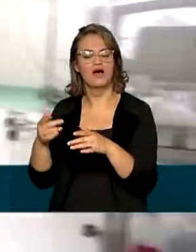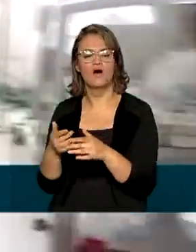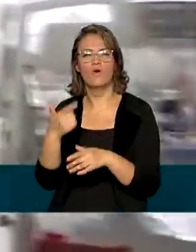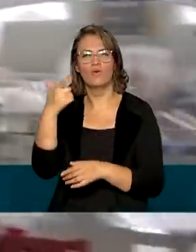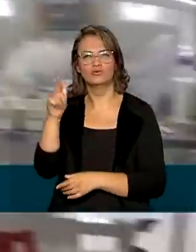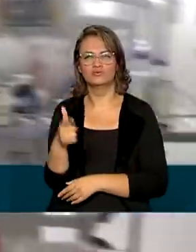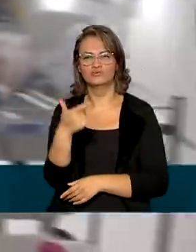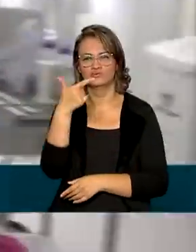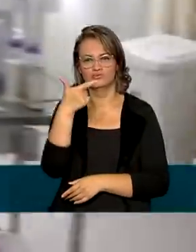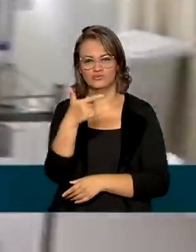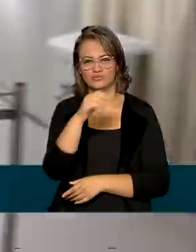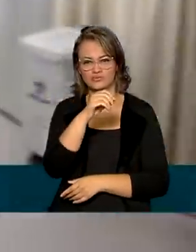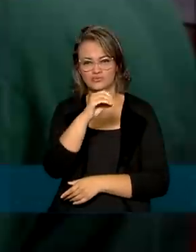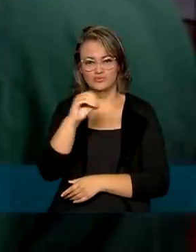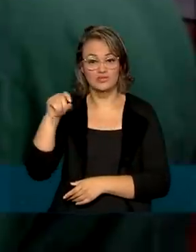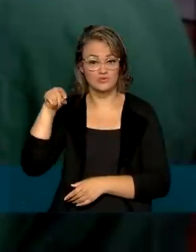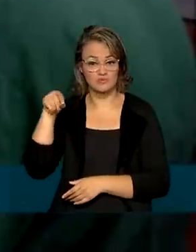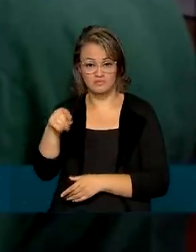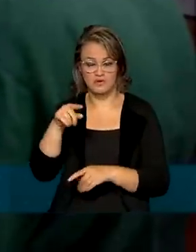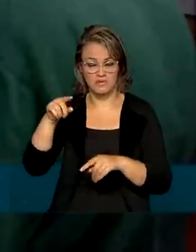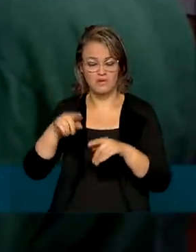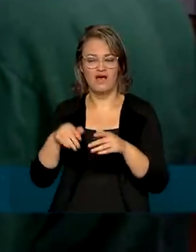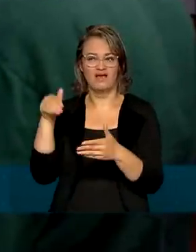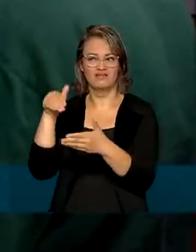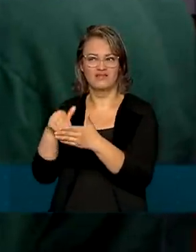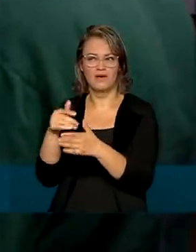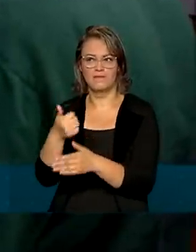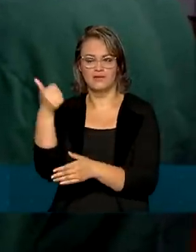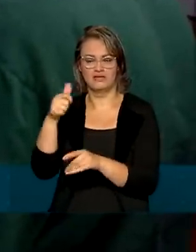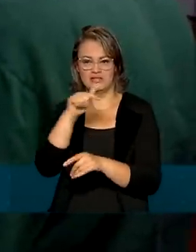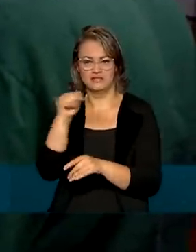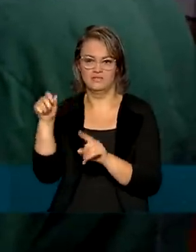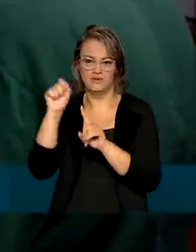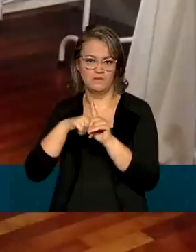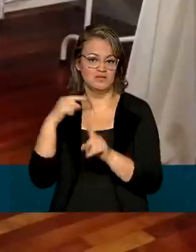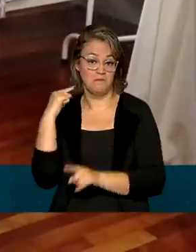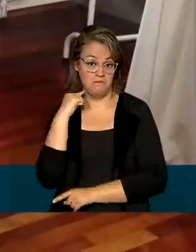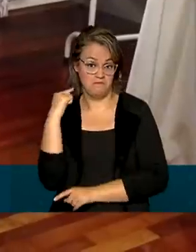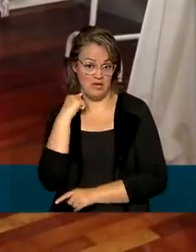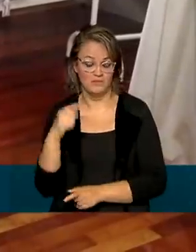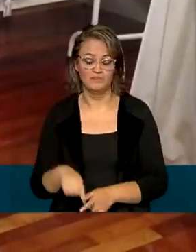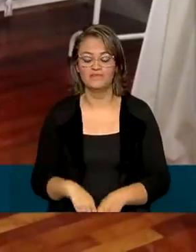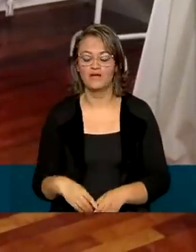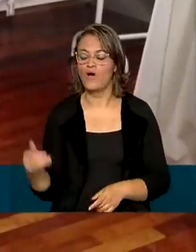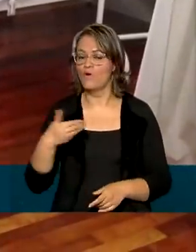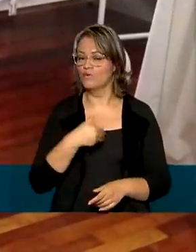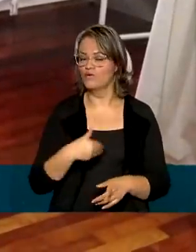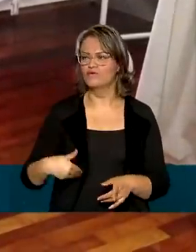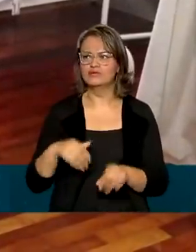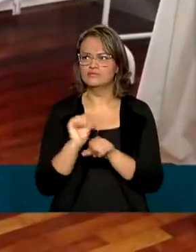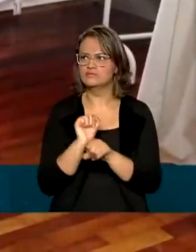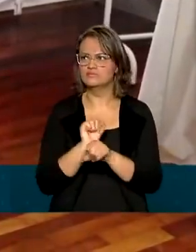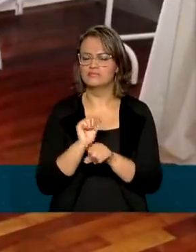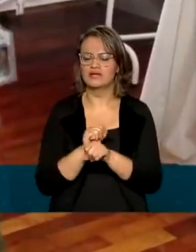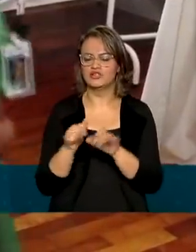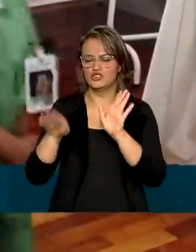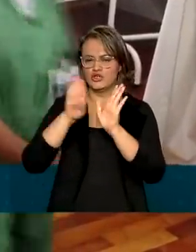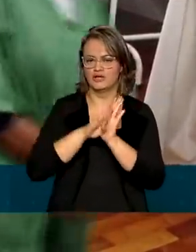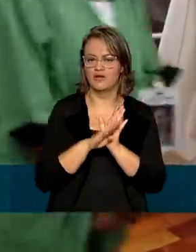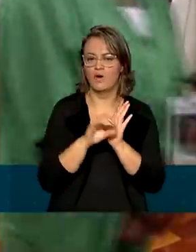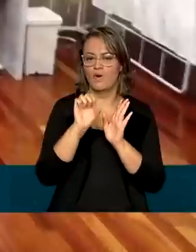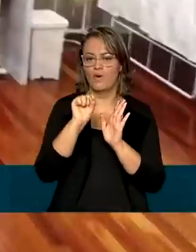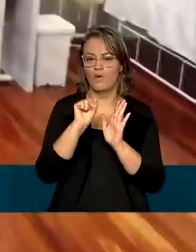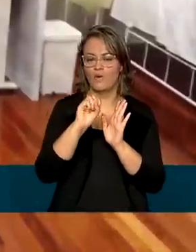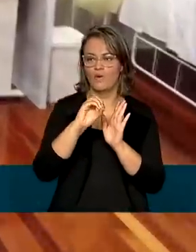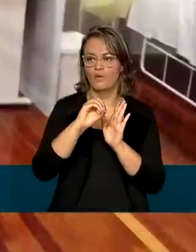200 mil itens do kit até a primeira semana de maio. Além disso, o governo espera a chegada de 80 mil